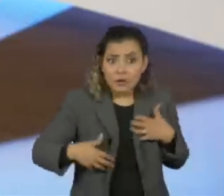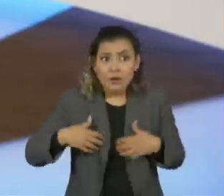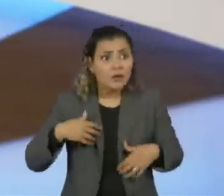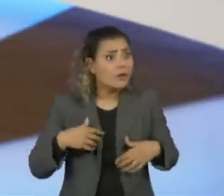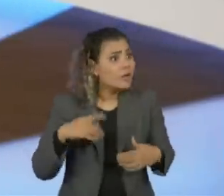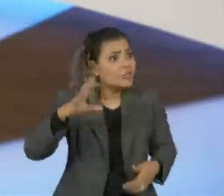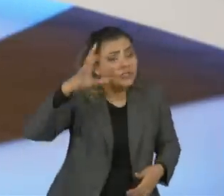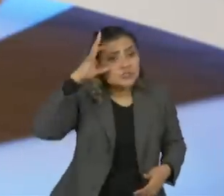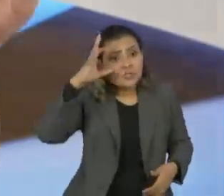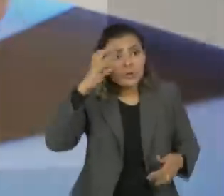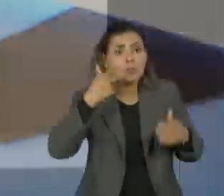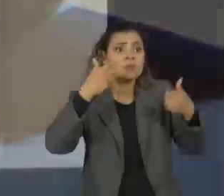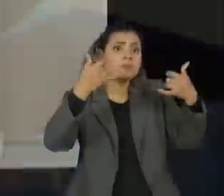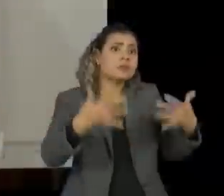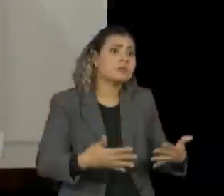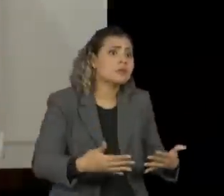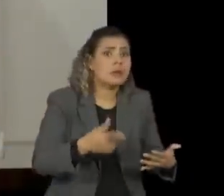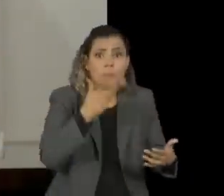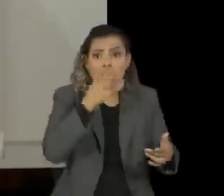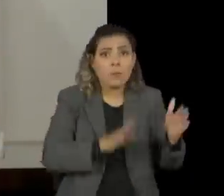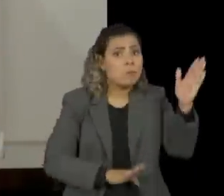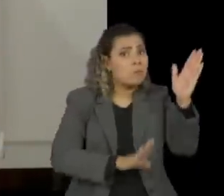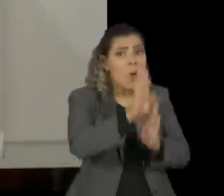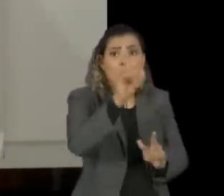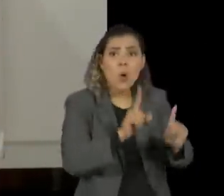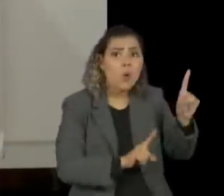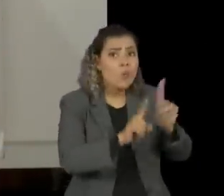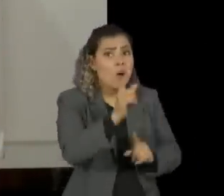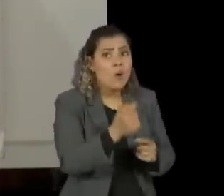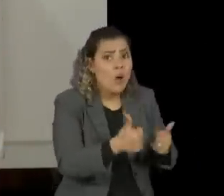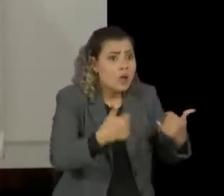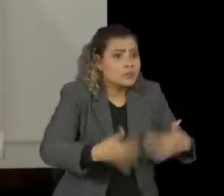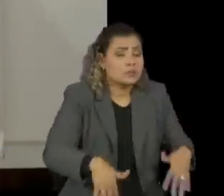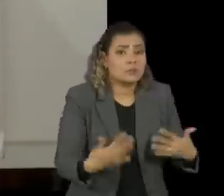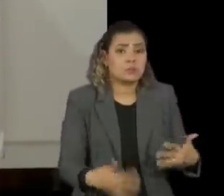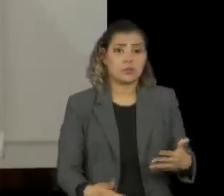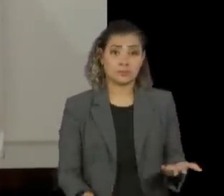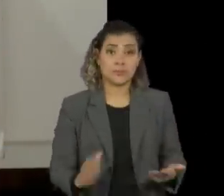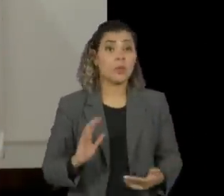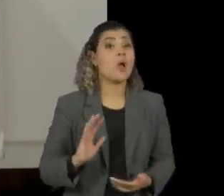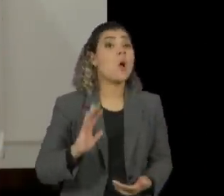aqui falando da Dilma quando eu você que está maluco, né? Então, o que aconteceu